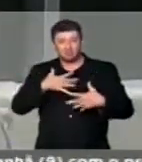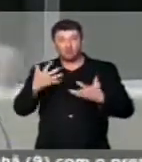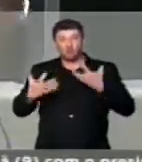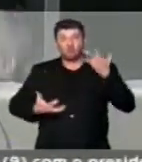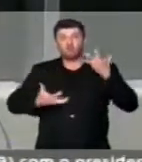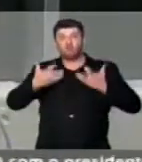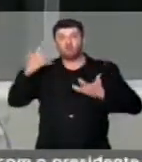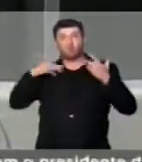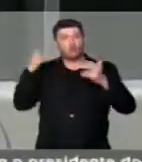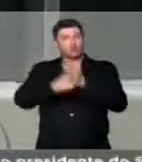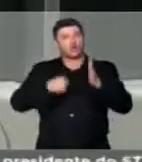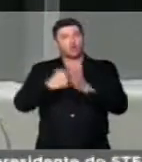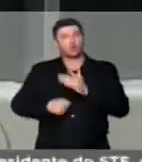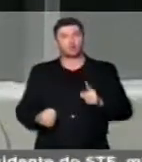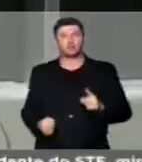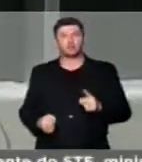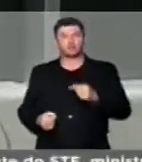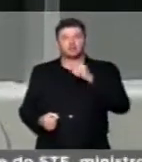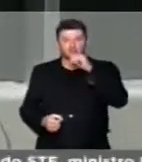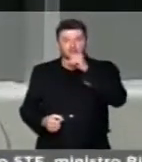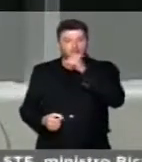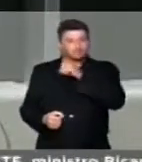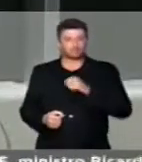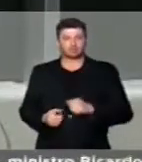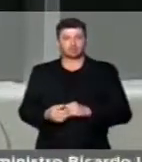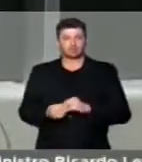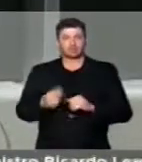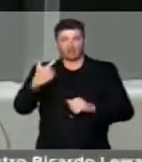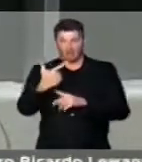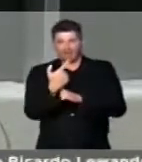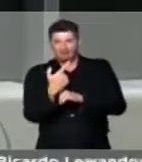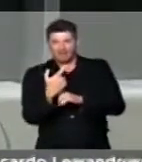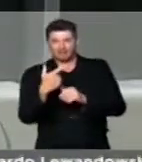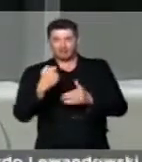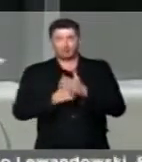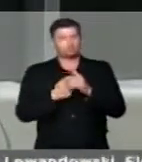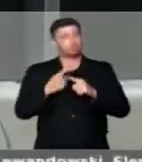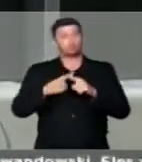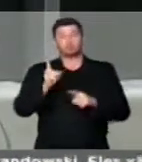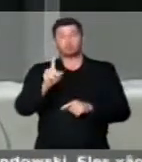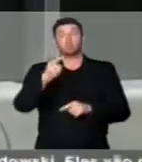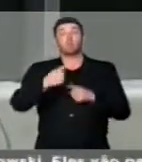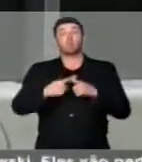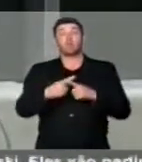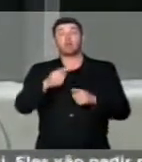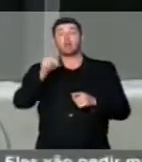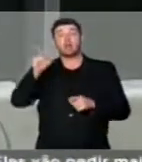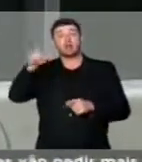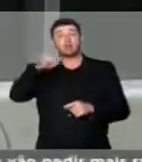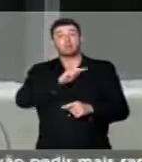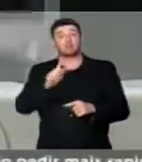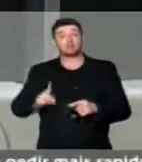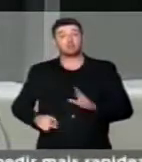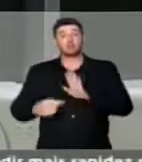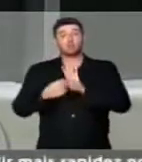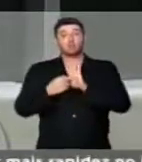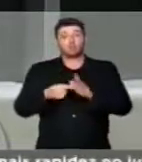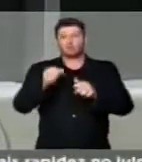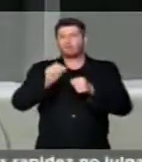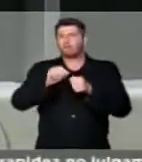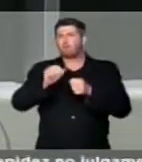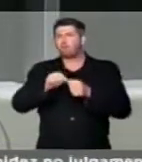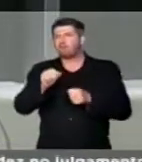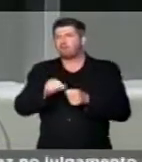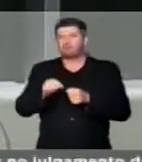chama da luta. E não é da luta armada, porque ele foi presidente e mostrou aqui que fez a